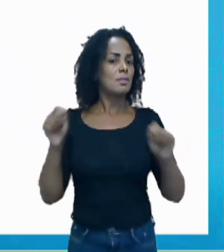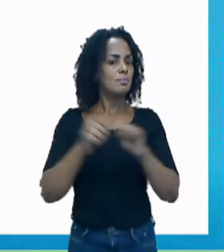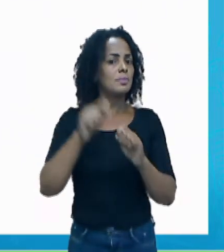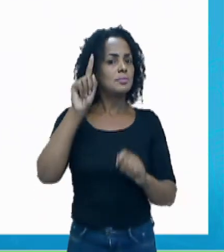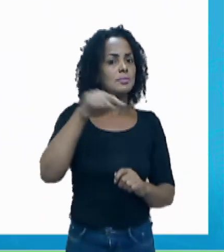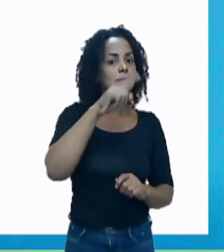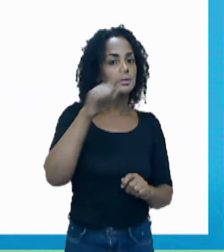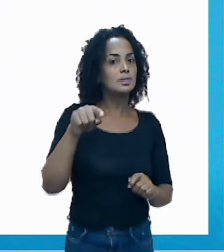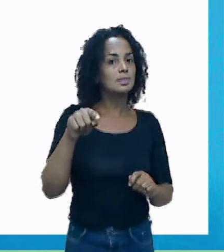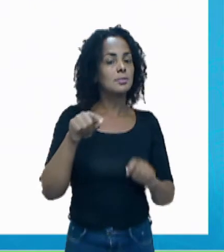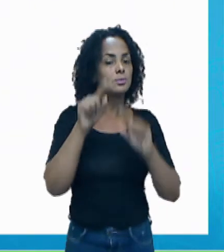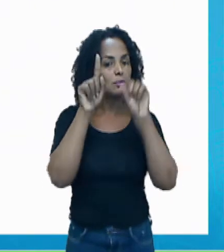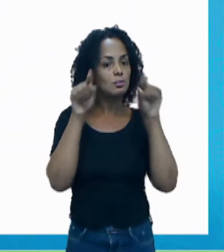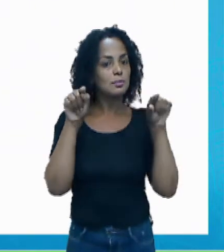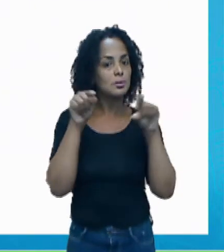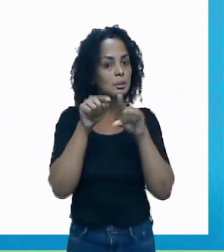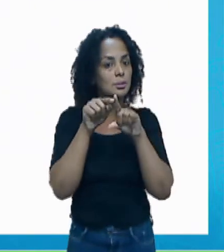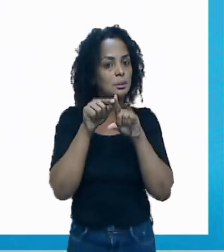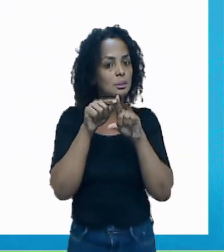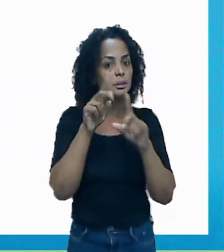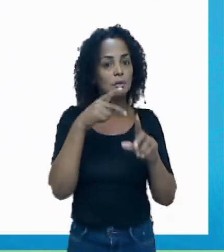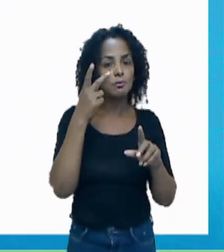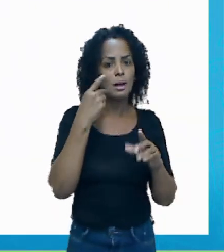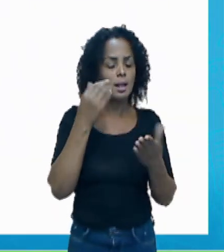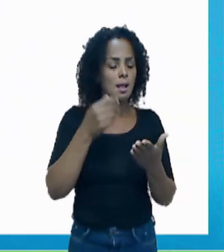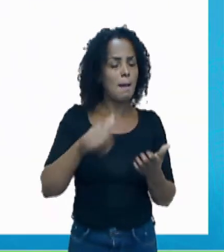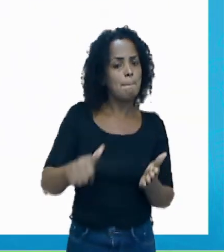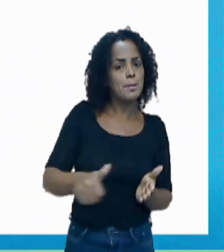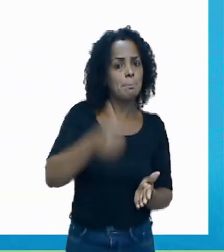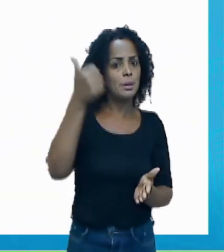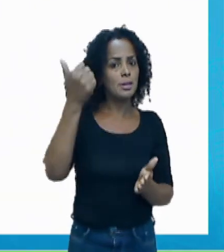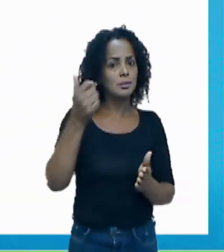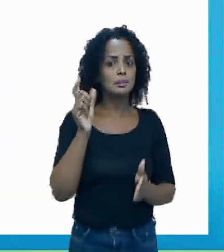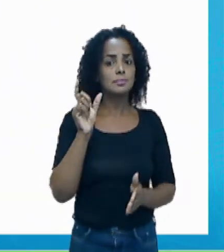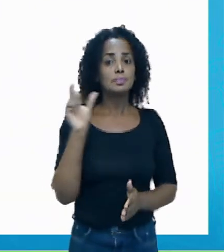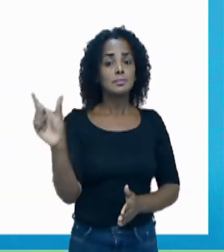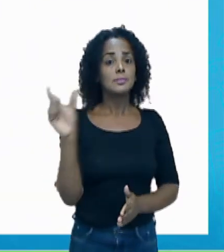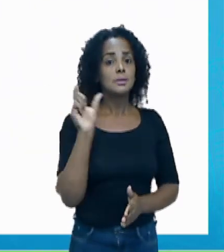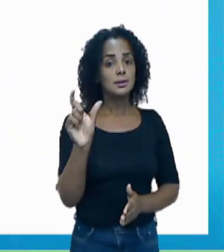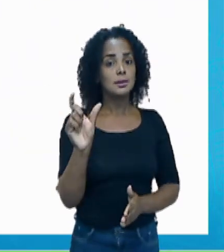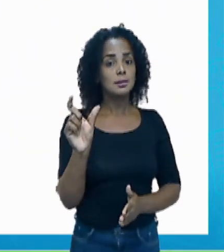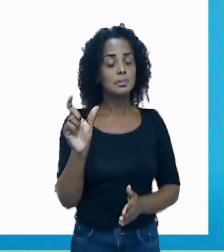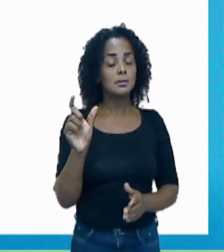Faça um X no quadrinho que corresponde à primeira sílaba da palavra.